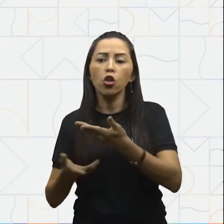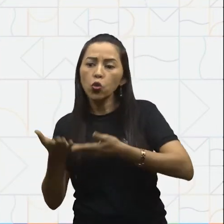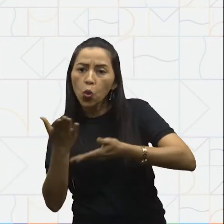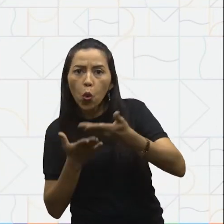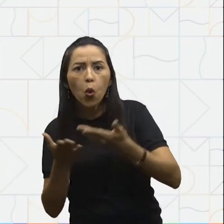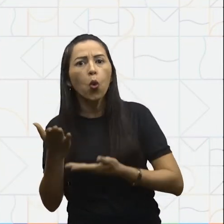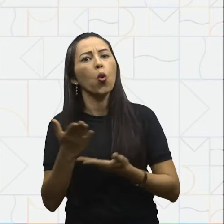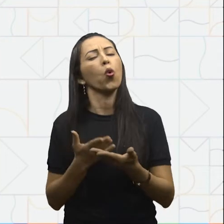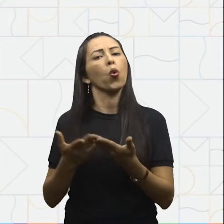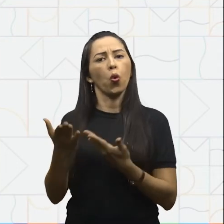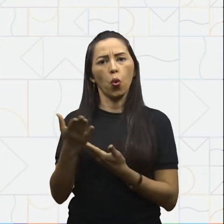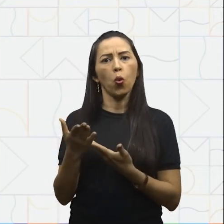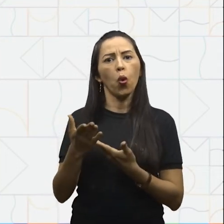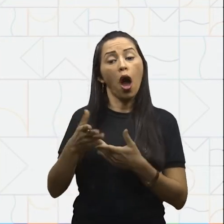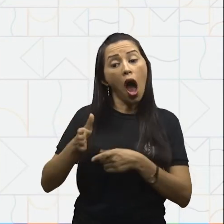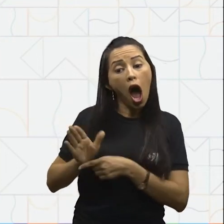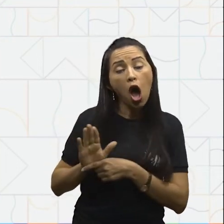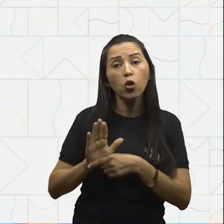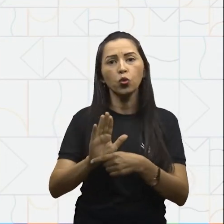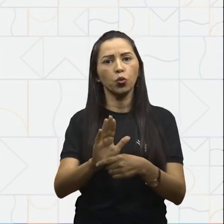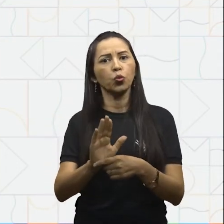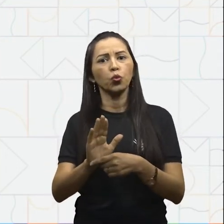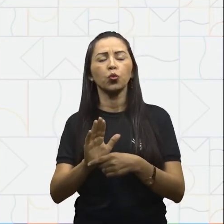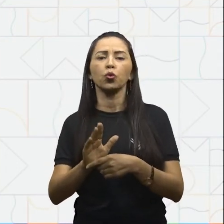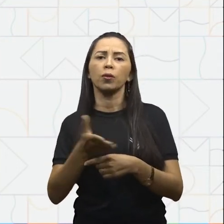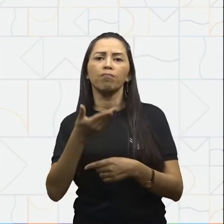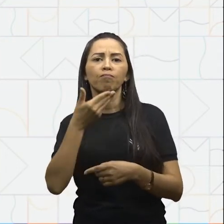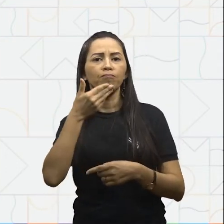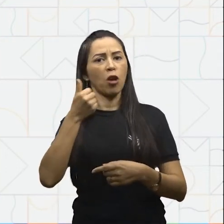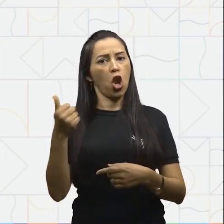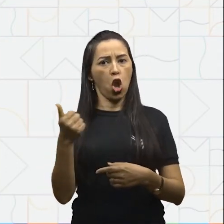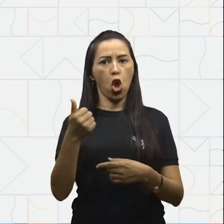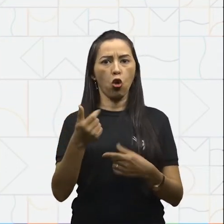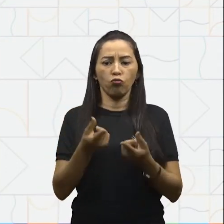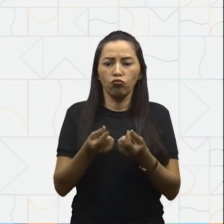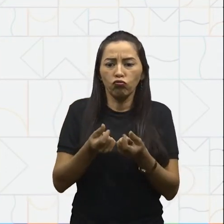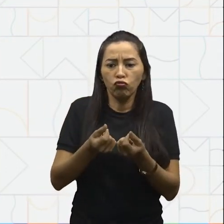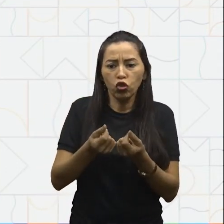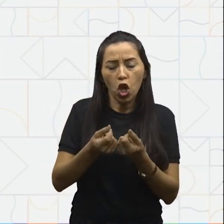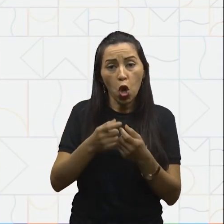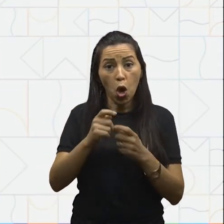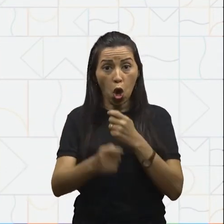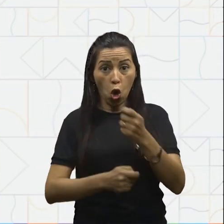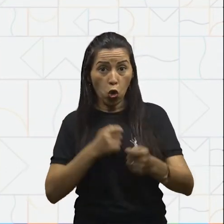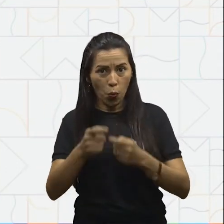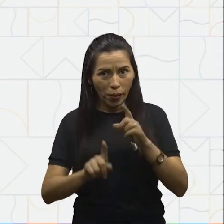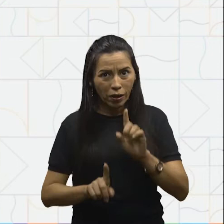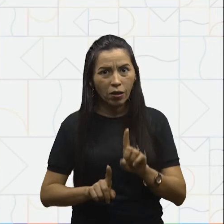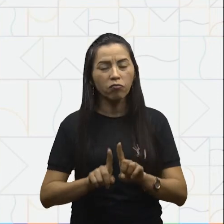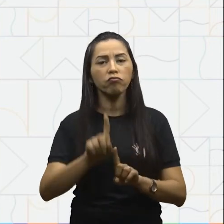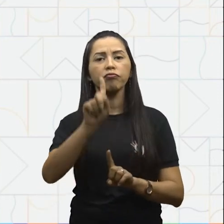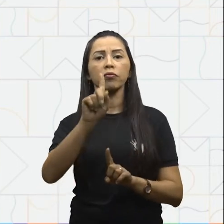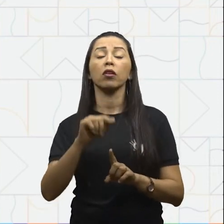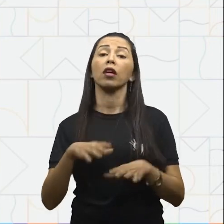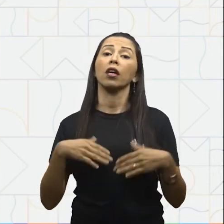dinheiro na economia. Assim, nós cidadãos, eu e você,